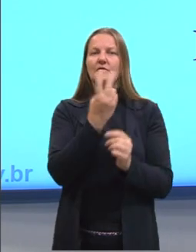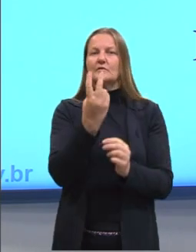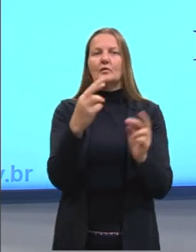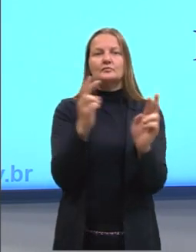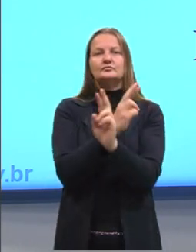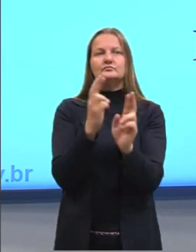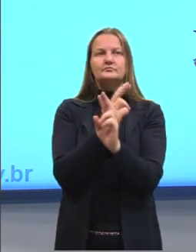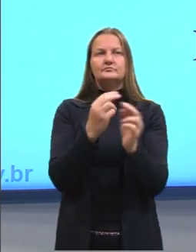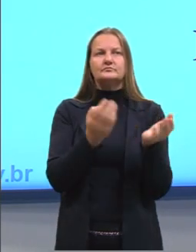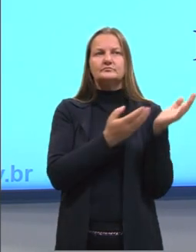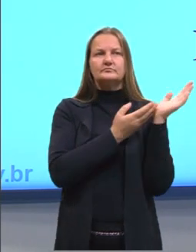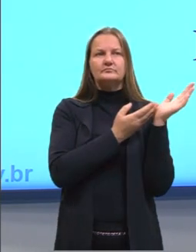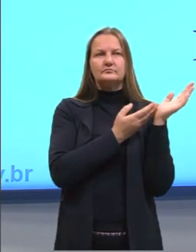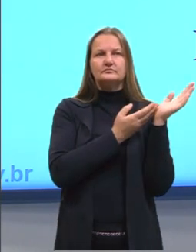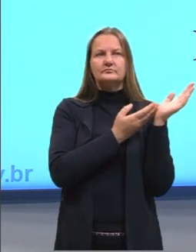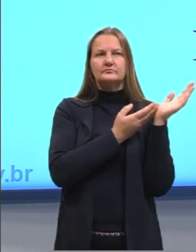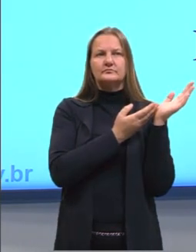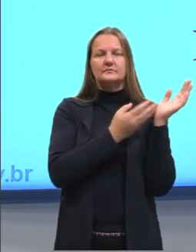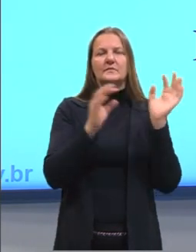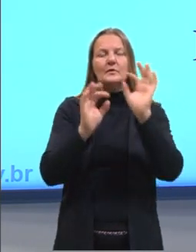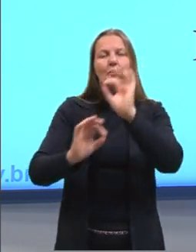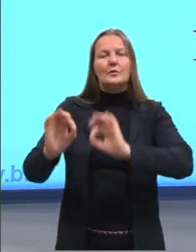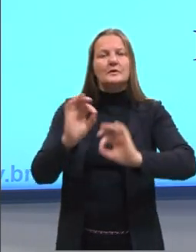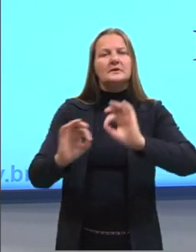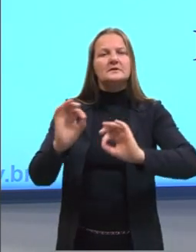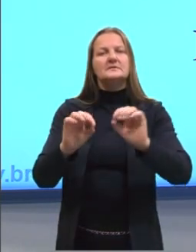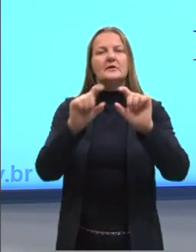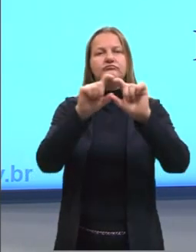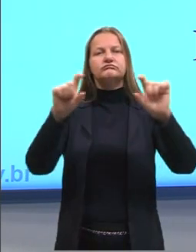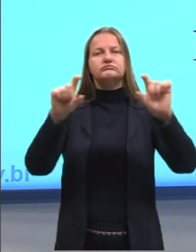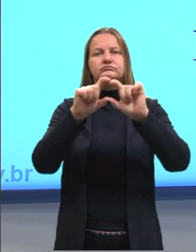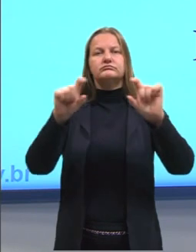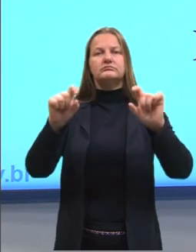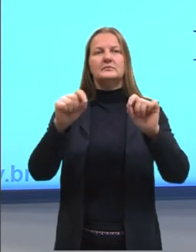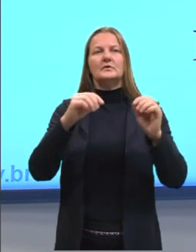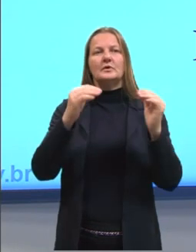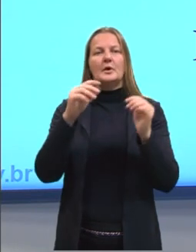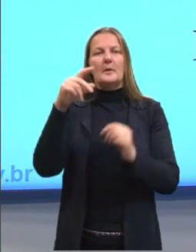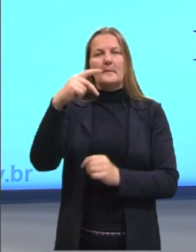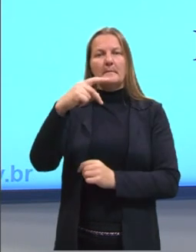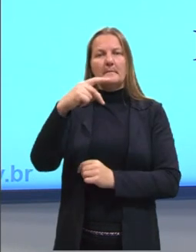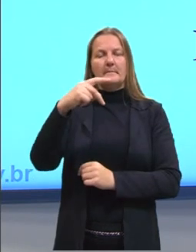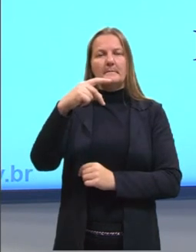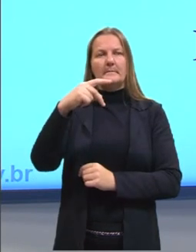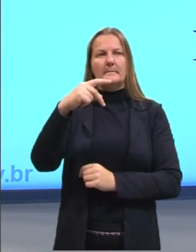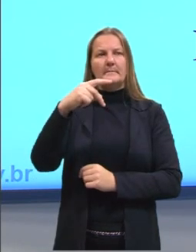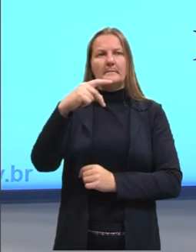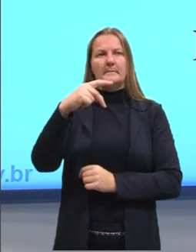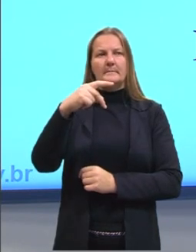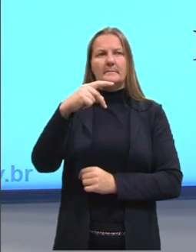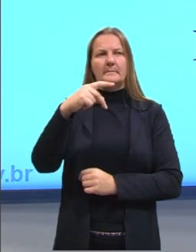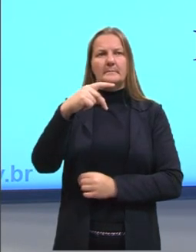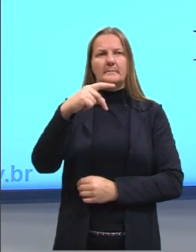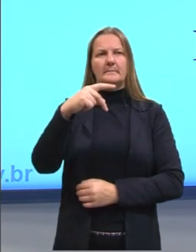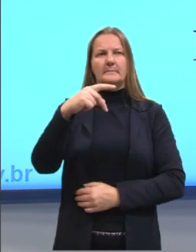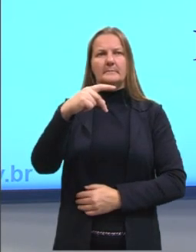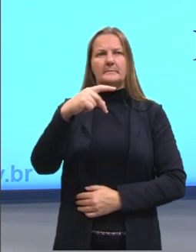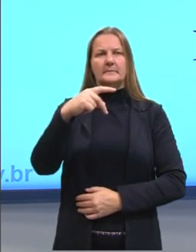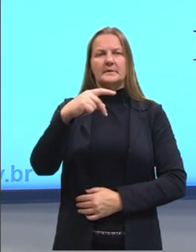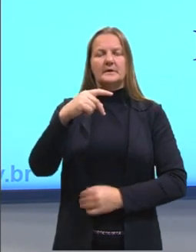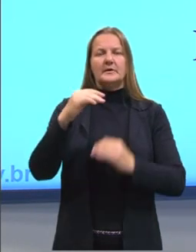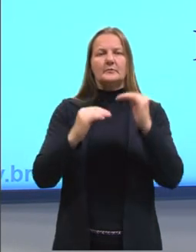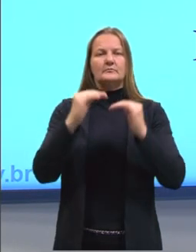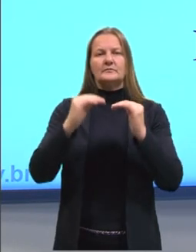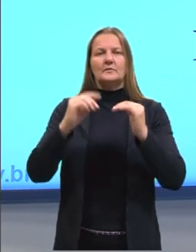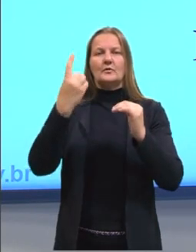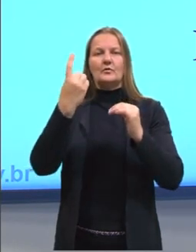Se a gente reorganizar essa equação aqui, a gente chega, então, que o P, de certa forma, ele vai estar sendo proporcional a